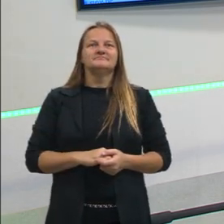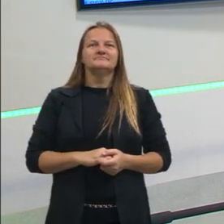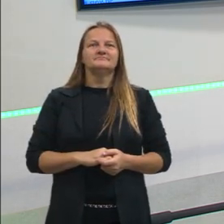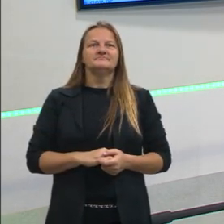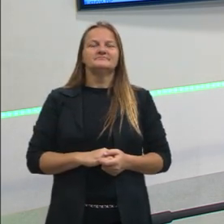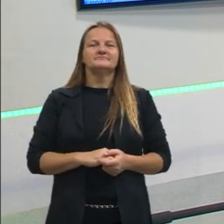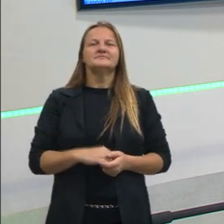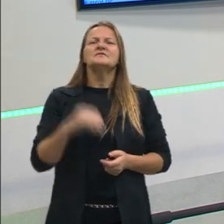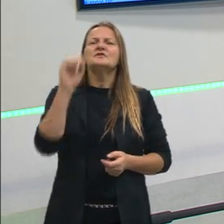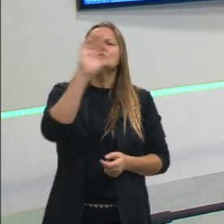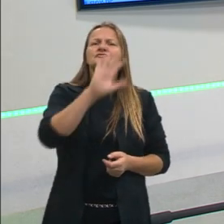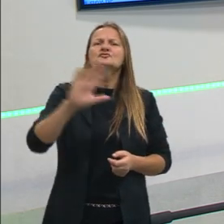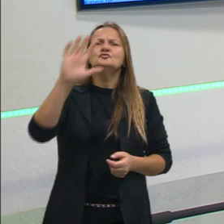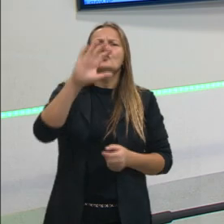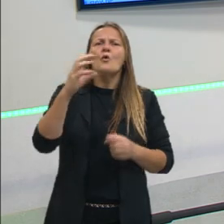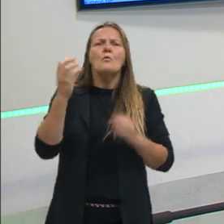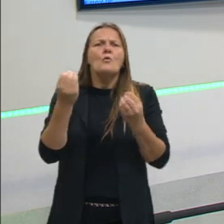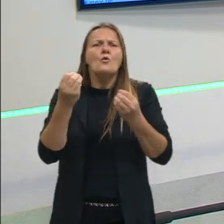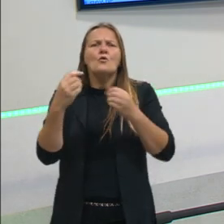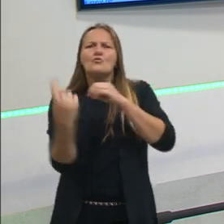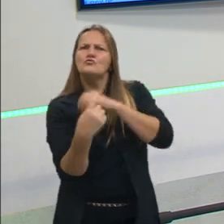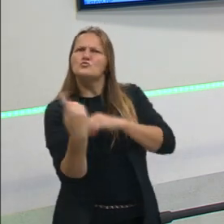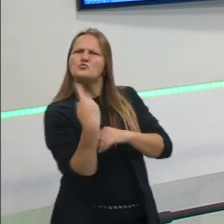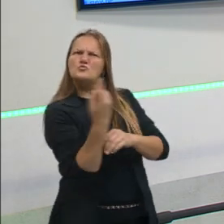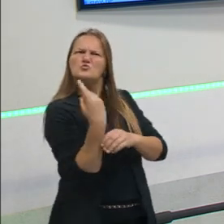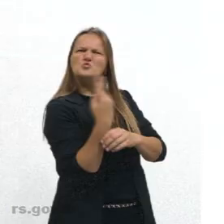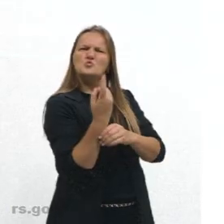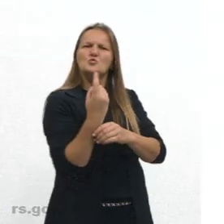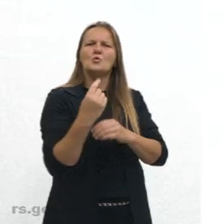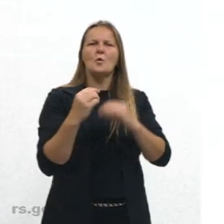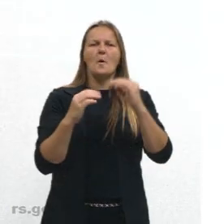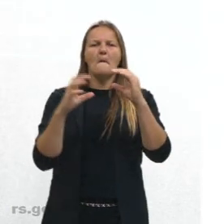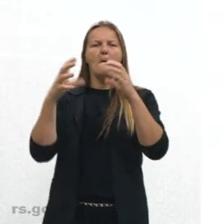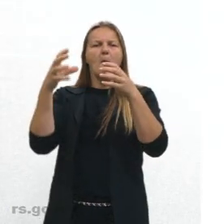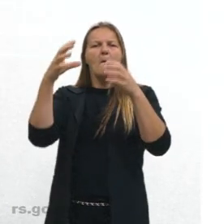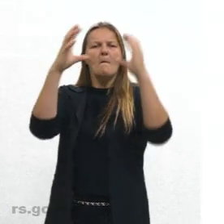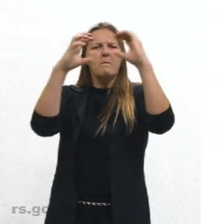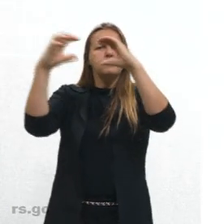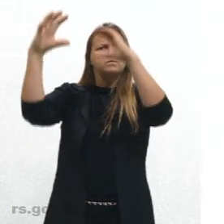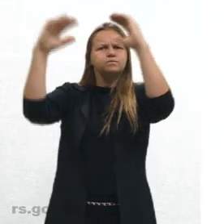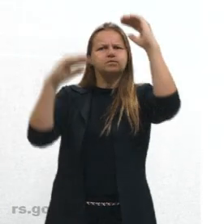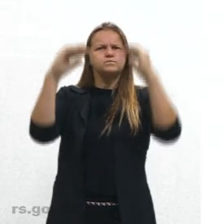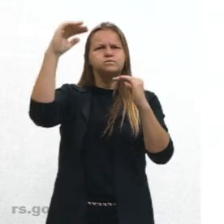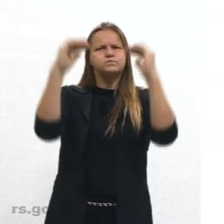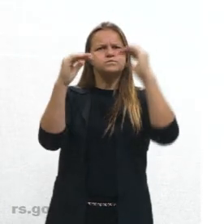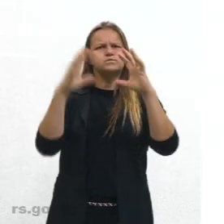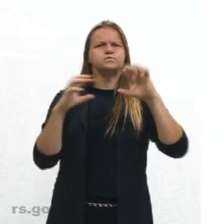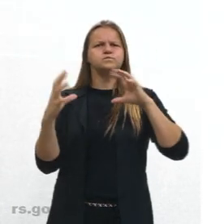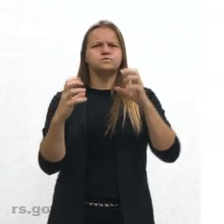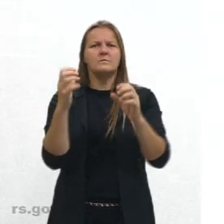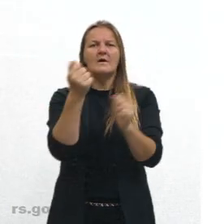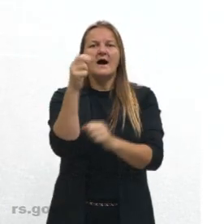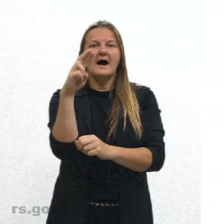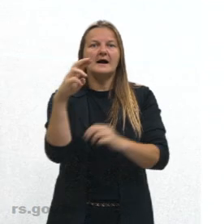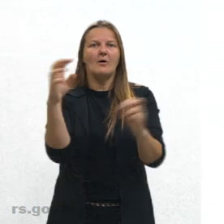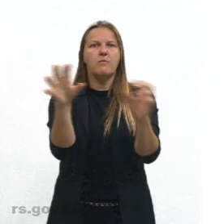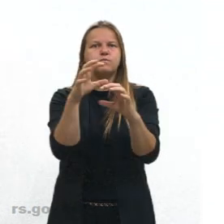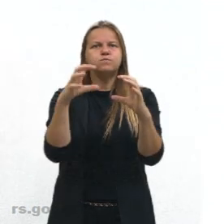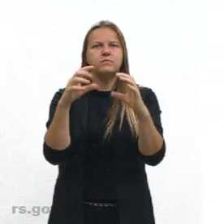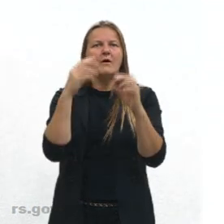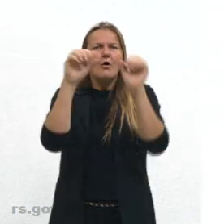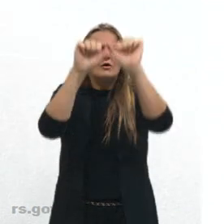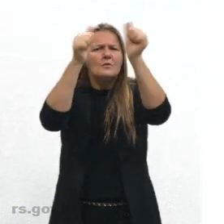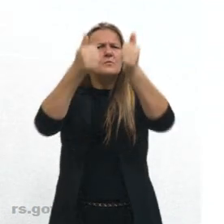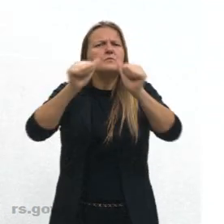atmosfera, massas de ar, ciclone e anticiclone, isso é importantíssimo, tá, gurizada? Olha a imagem aqui que eu trago pra vocês, ó, essa é uma